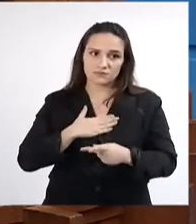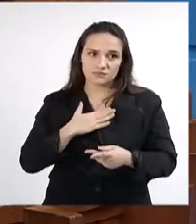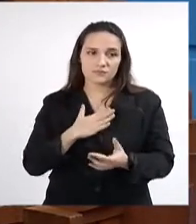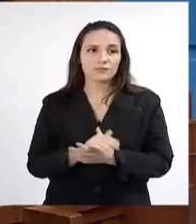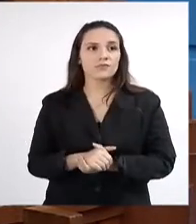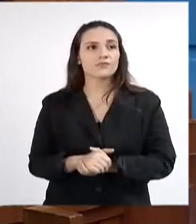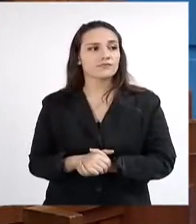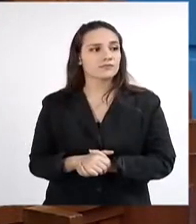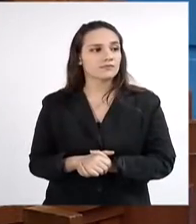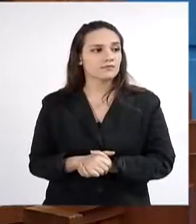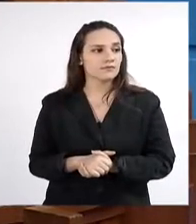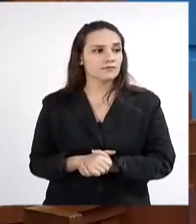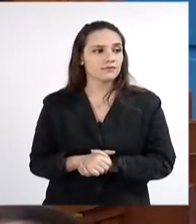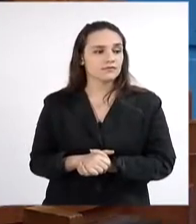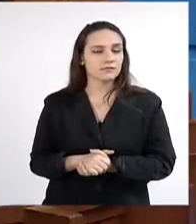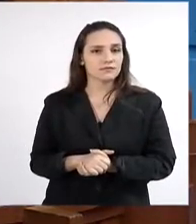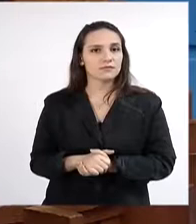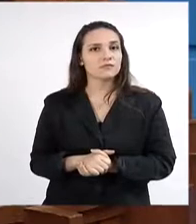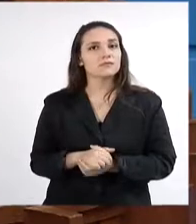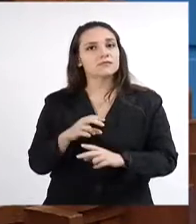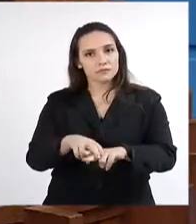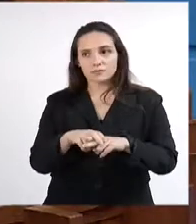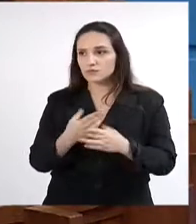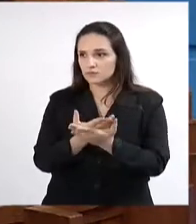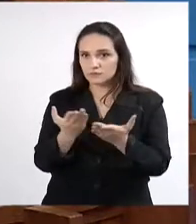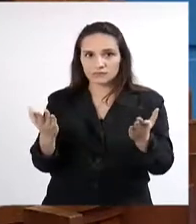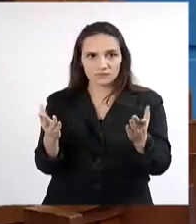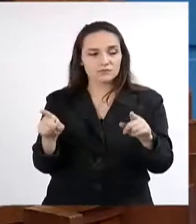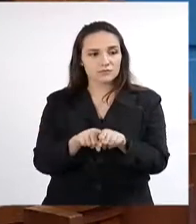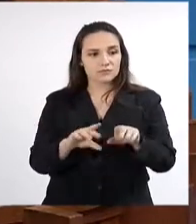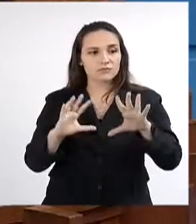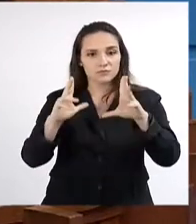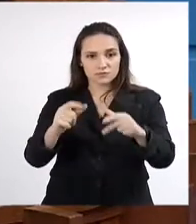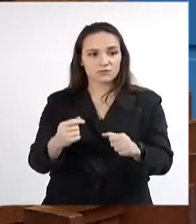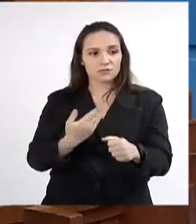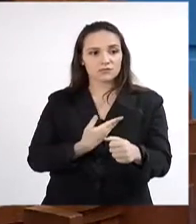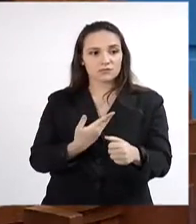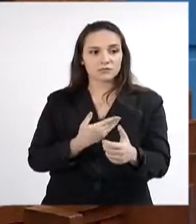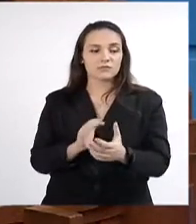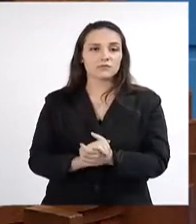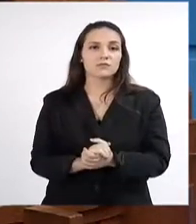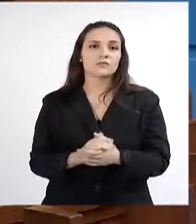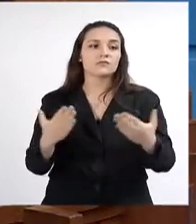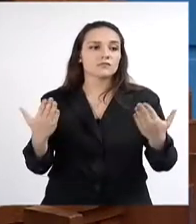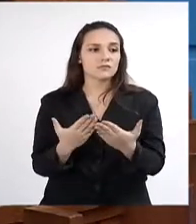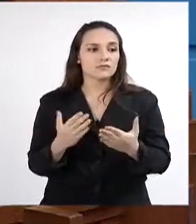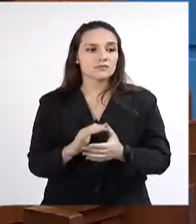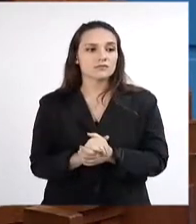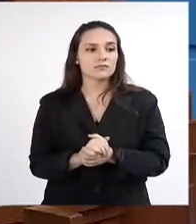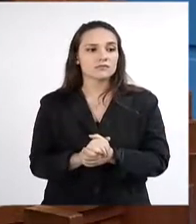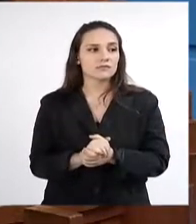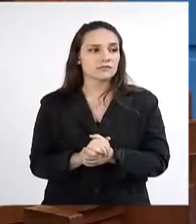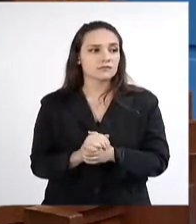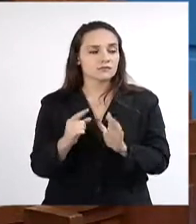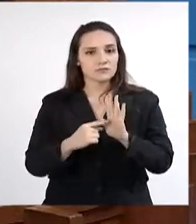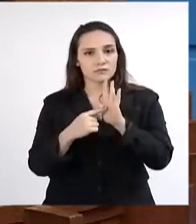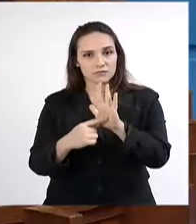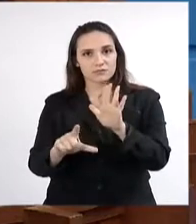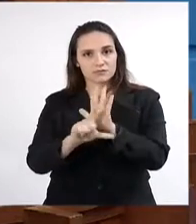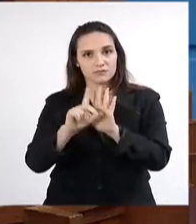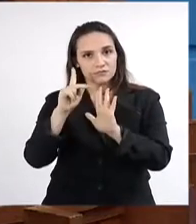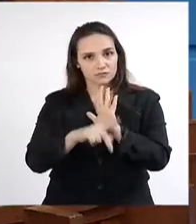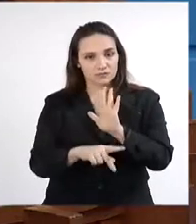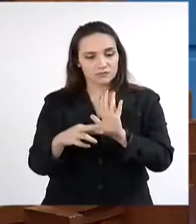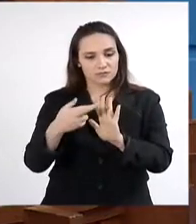é a vocês e principalmente a todos os colegas que hoje apresentamos um projeto